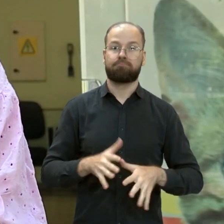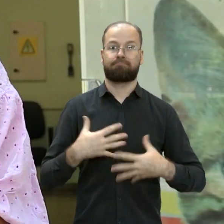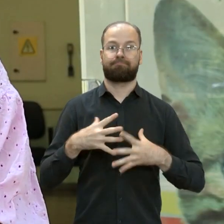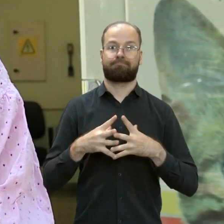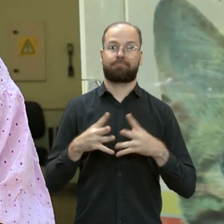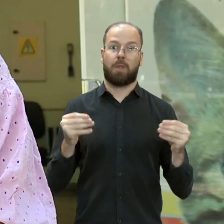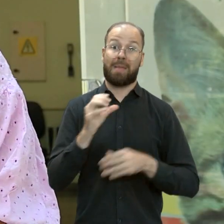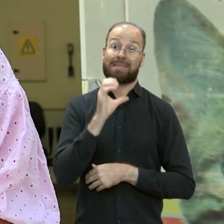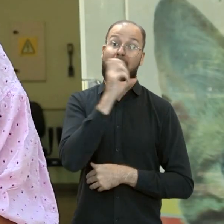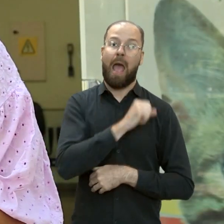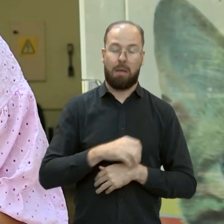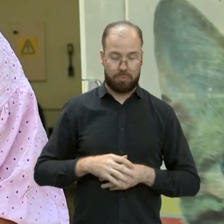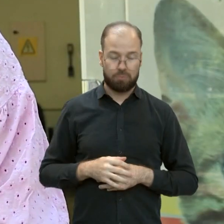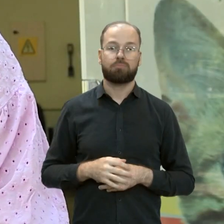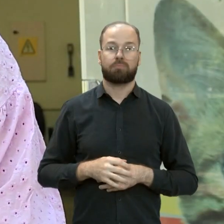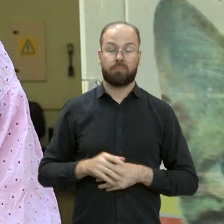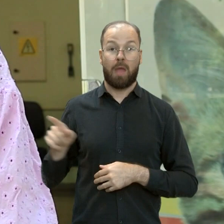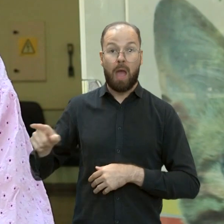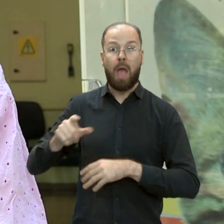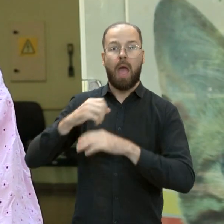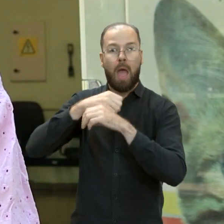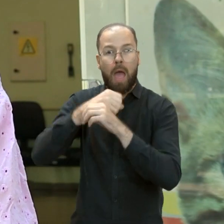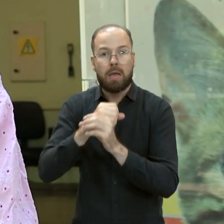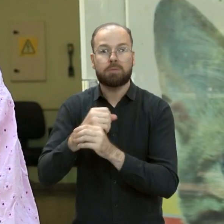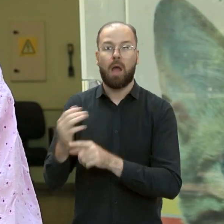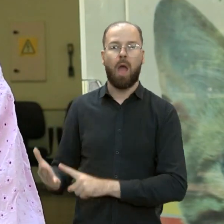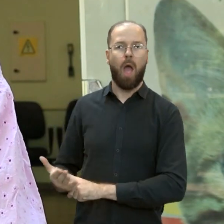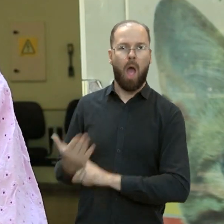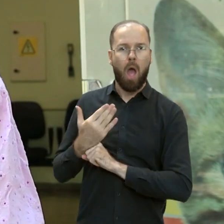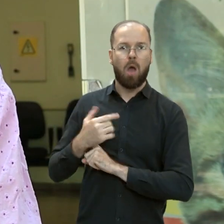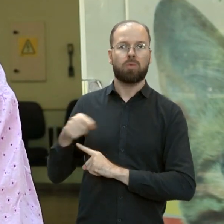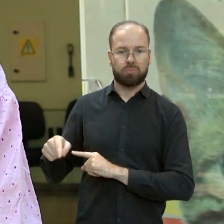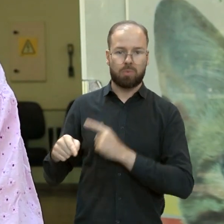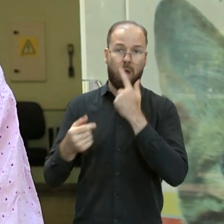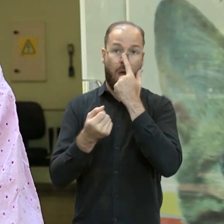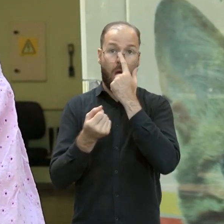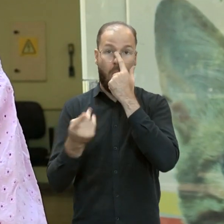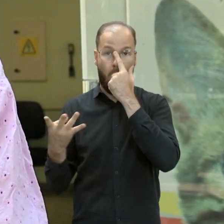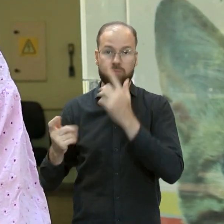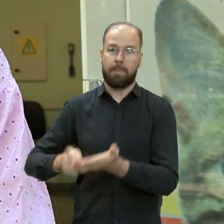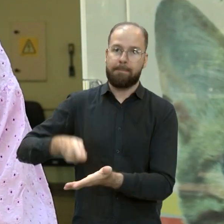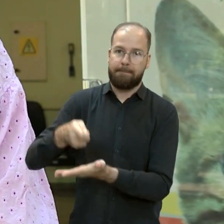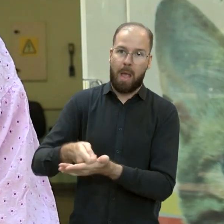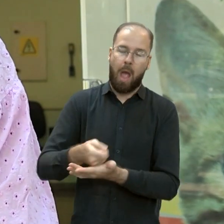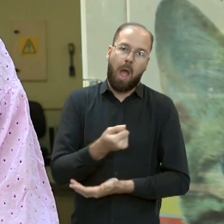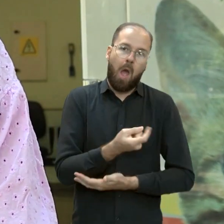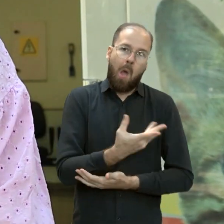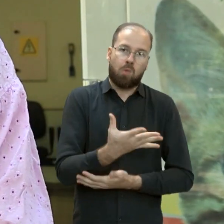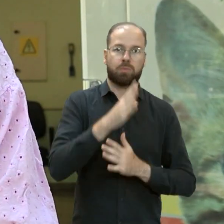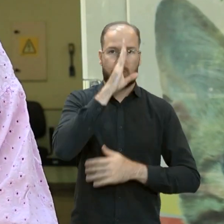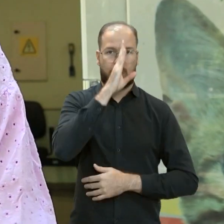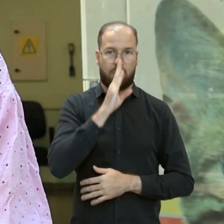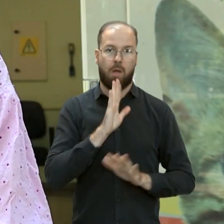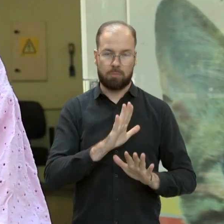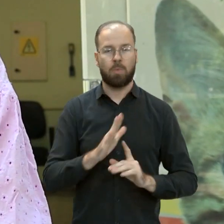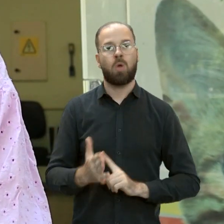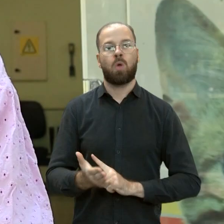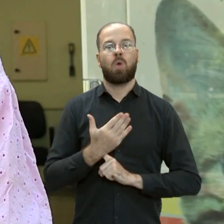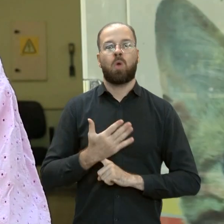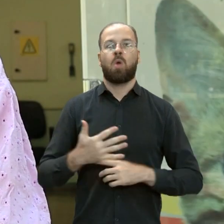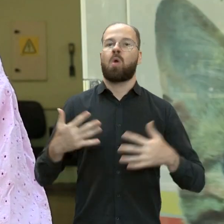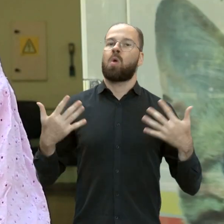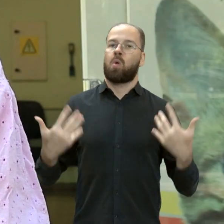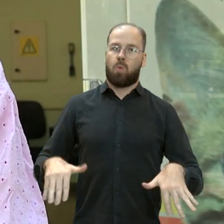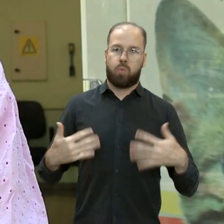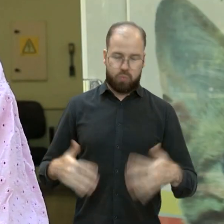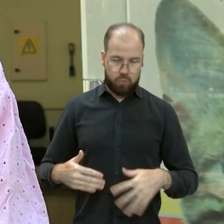que vai ser os exames que vai estar fazendo, que alguns vão ser pagos e outros não, vai ajudar bastante, muito. Vai ter